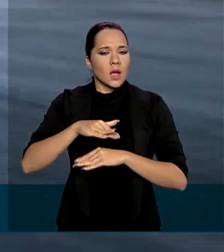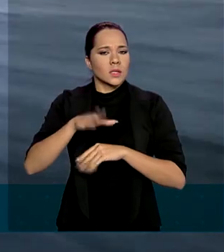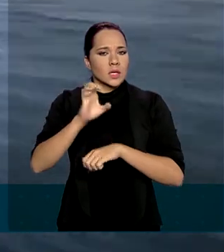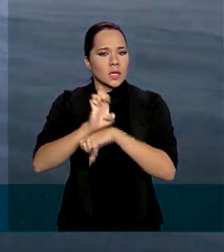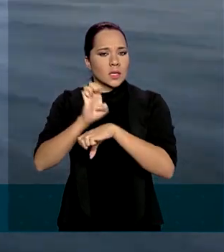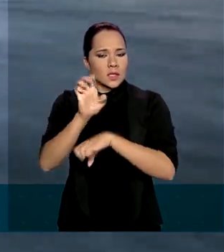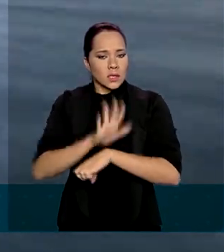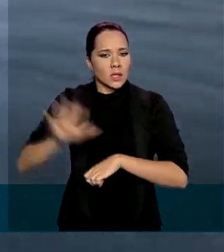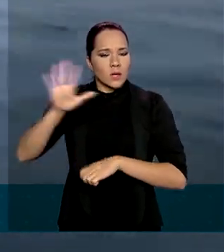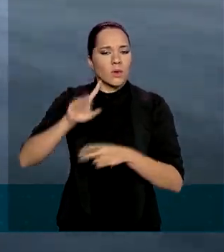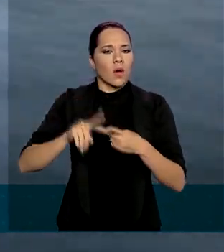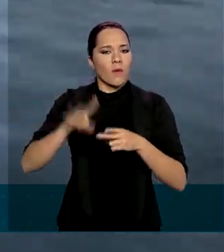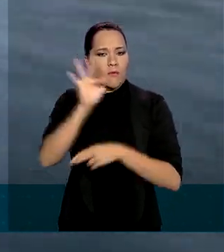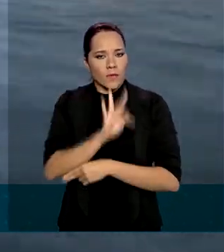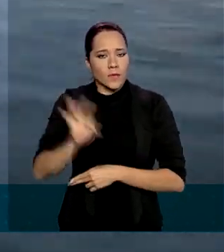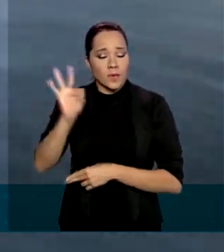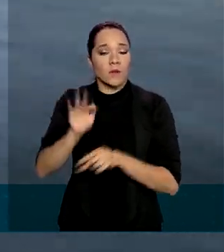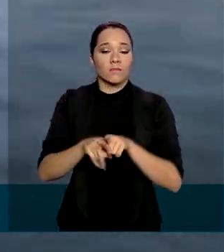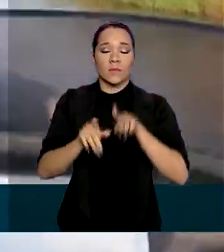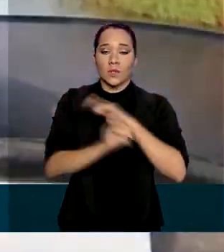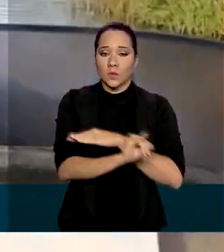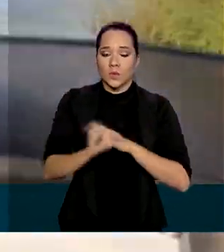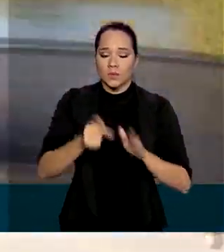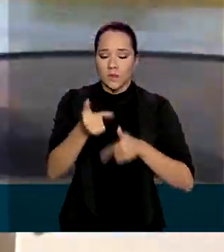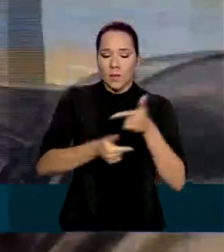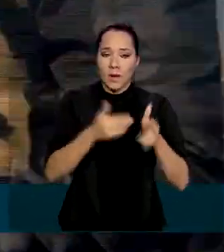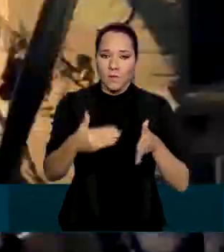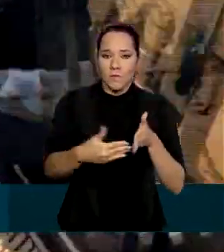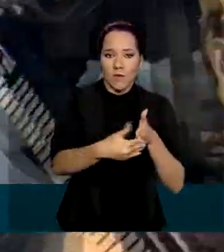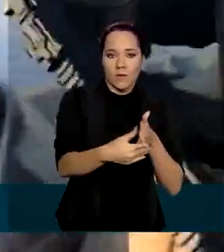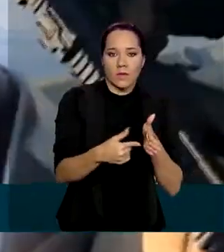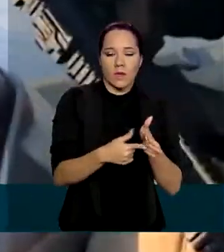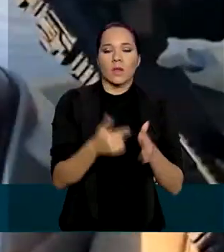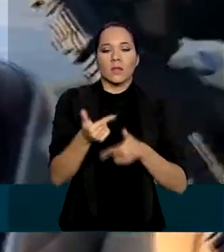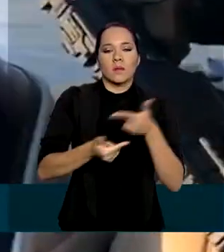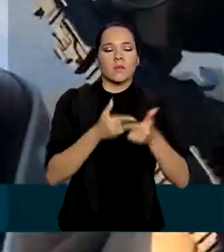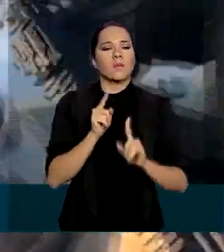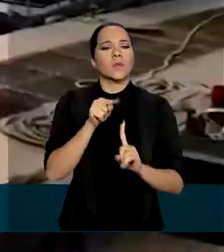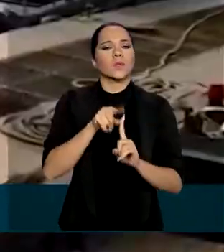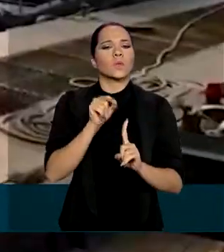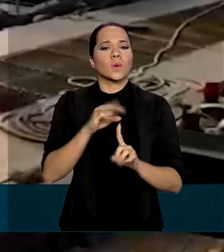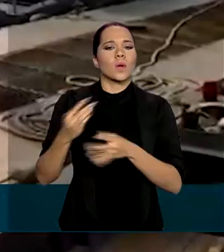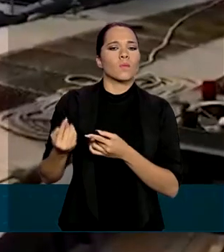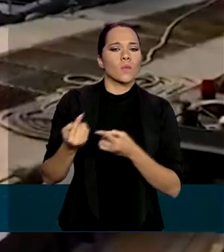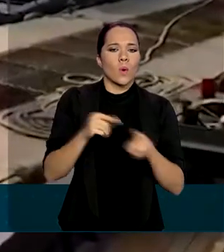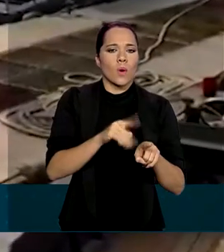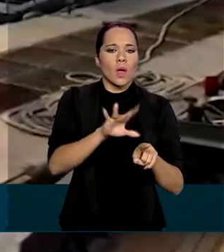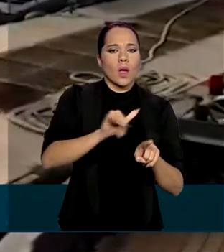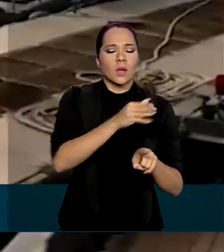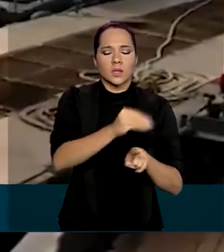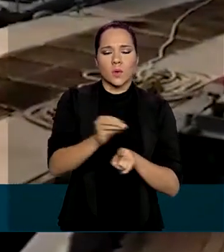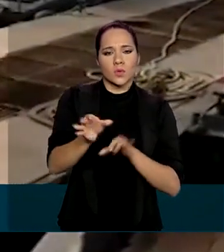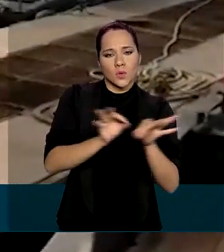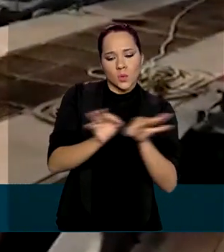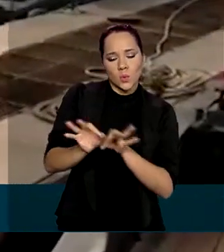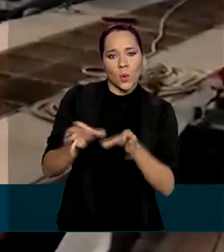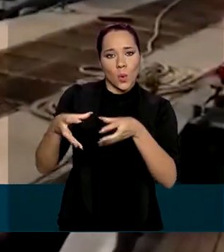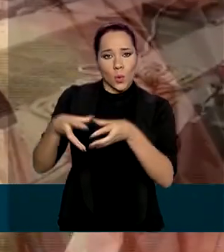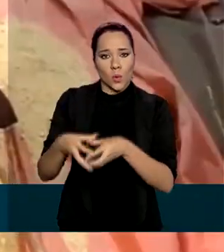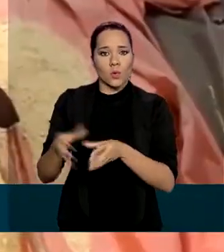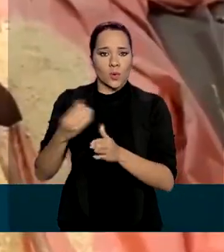estaduais e de instituições que atuam na fronteira trabalham com o objetivo de combater a ação de organizações